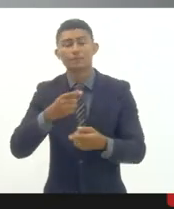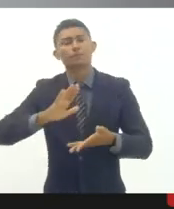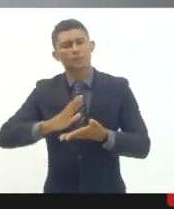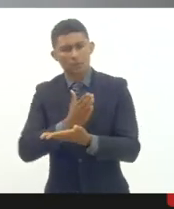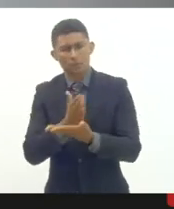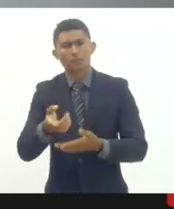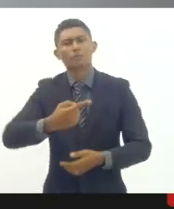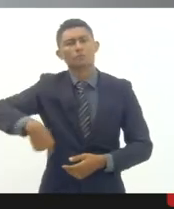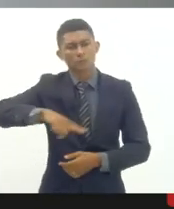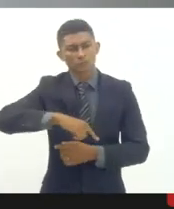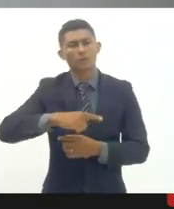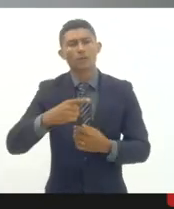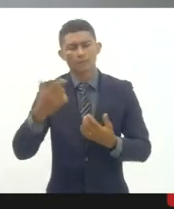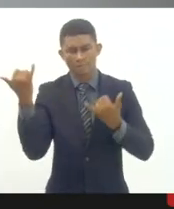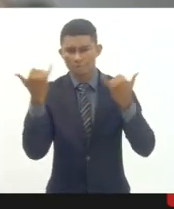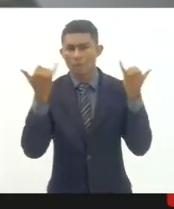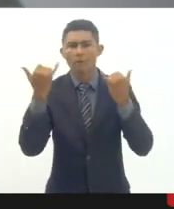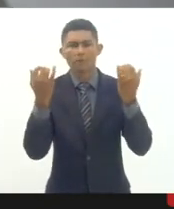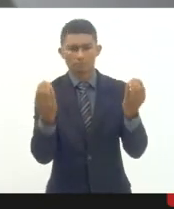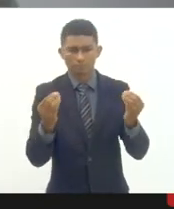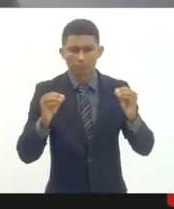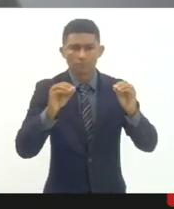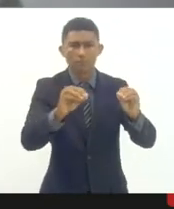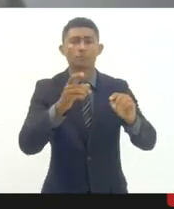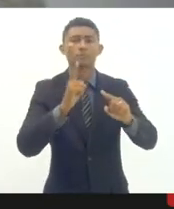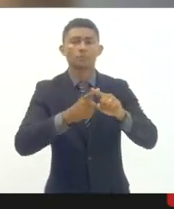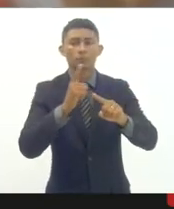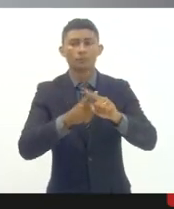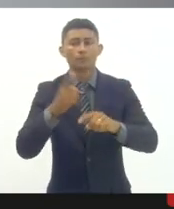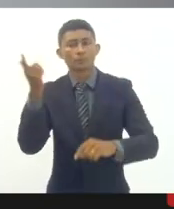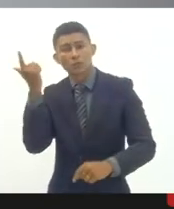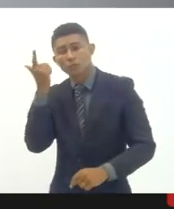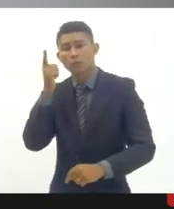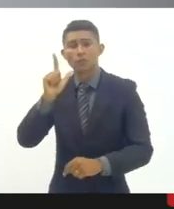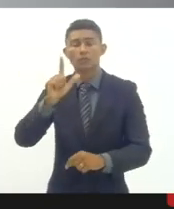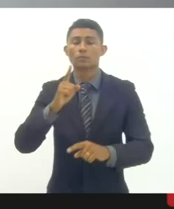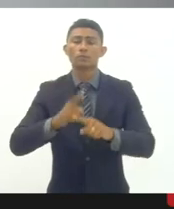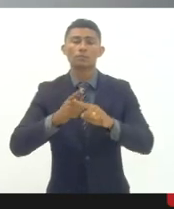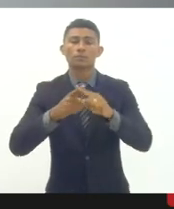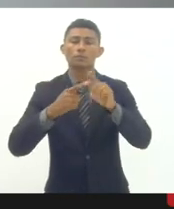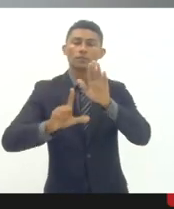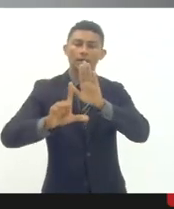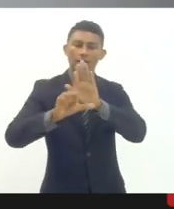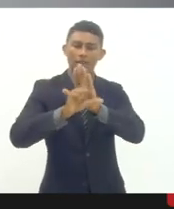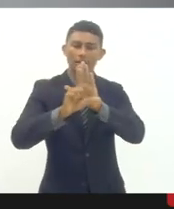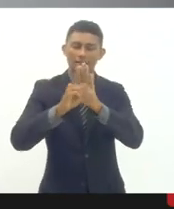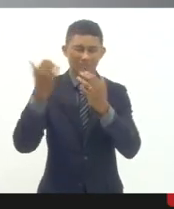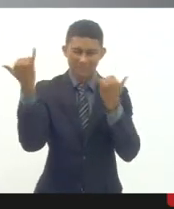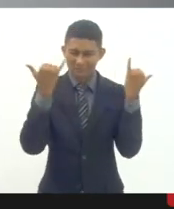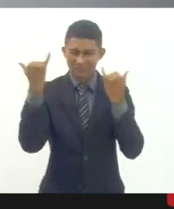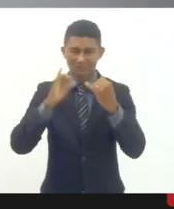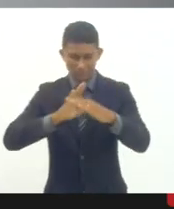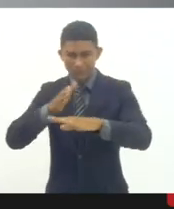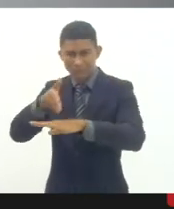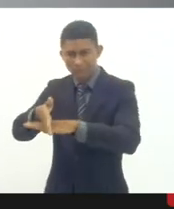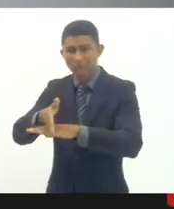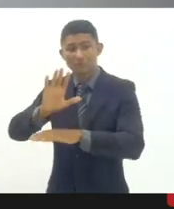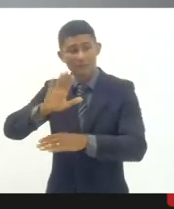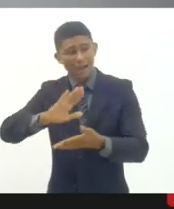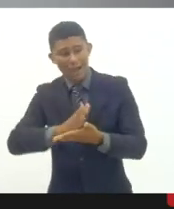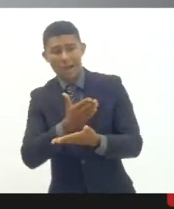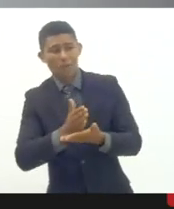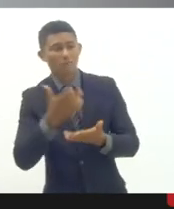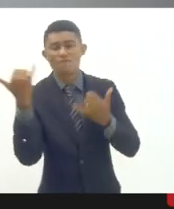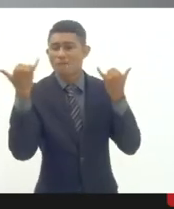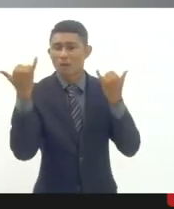os dados e o monitoramento porque conseguimos esses dados via lei de acesso a informação mas em outros casos não